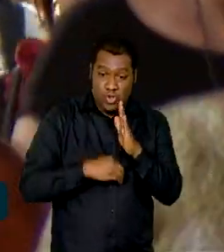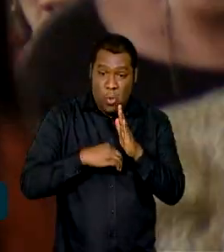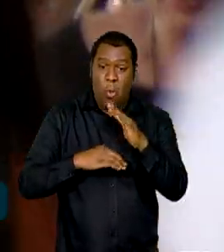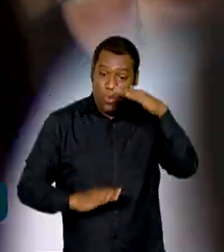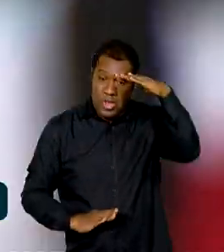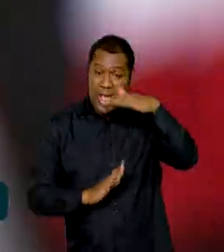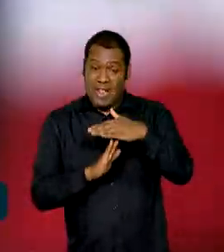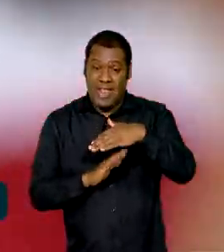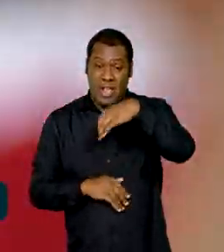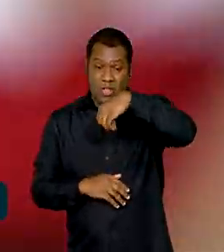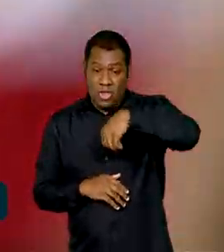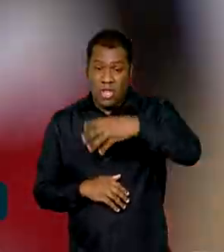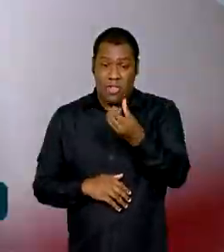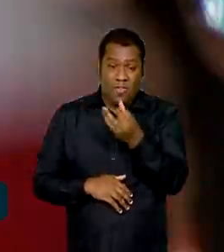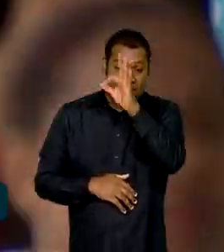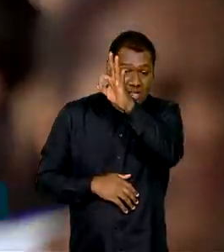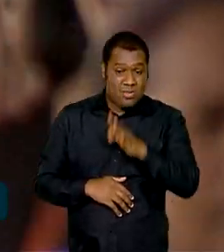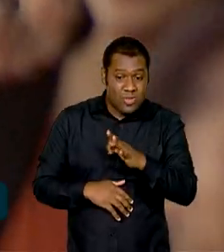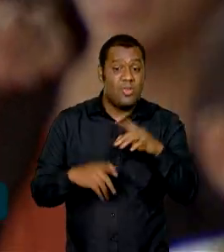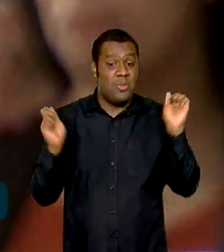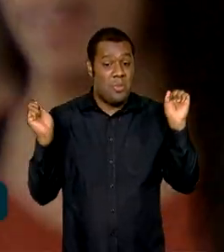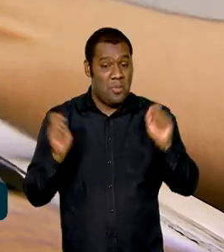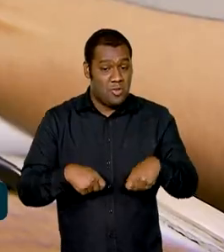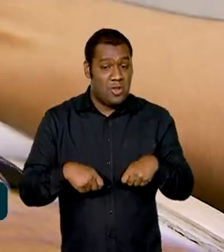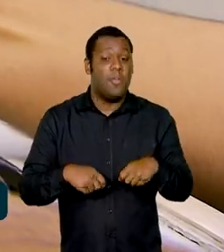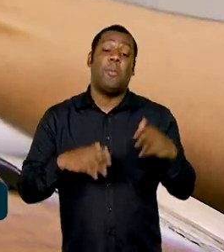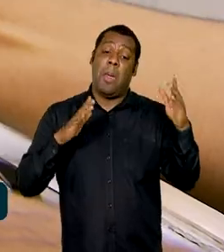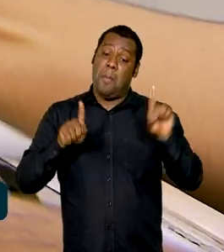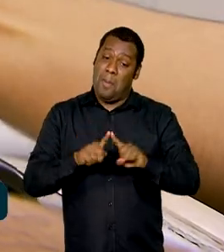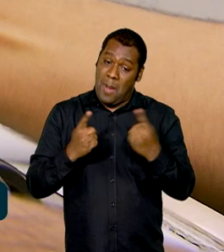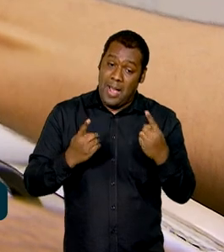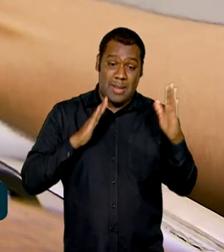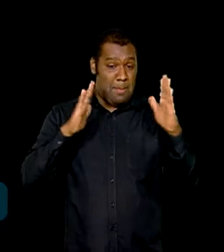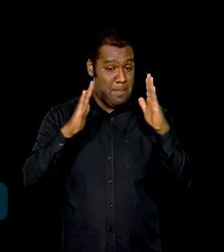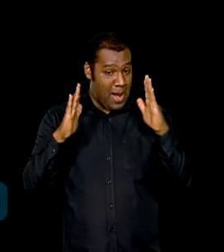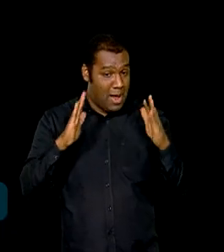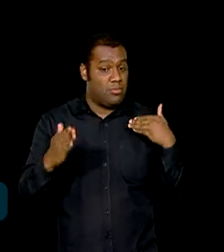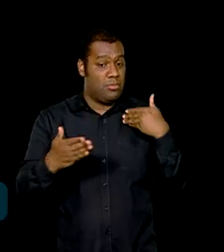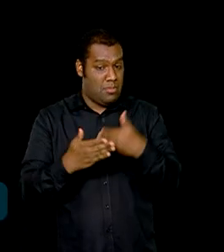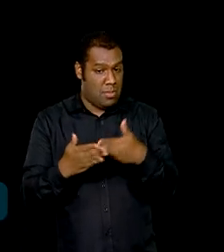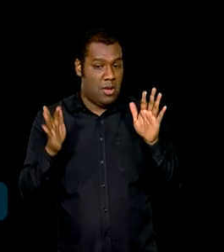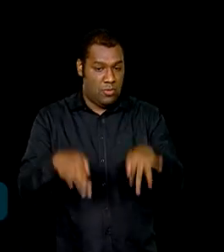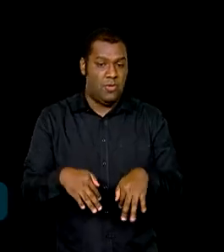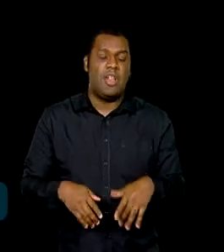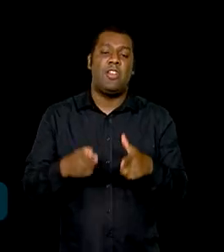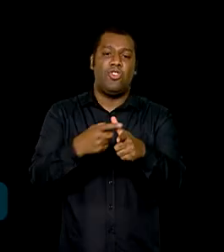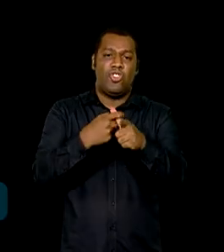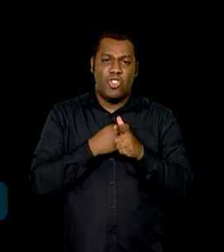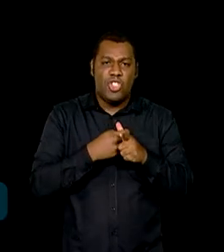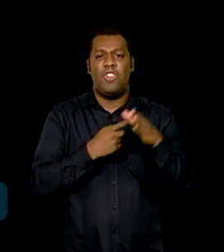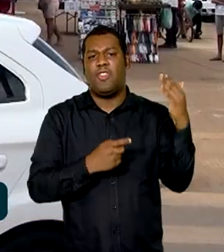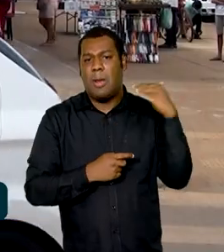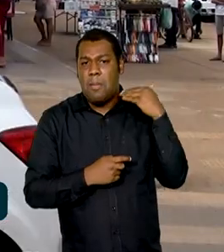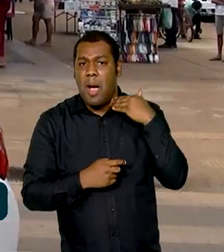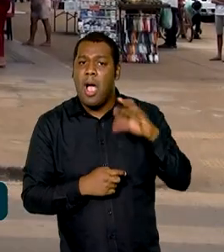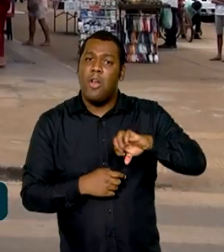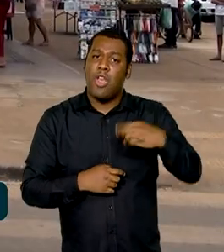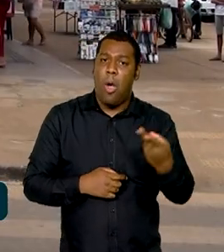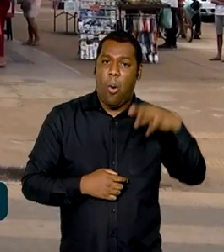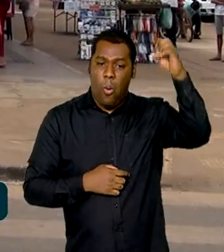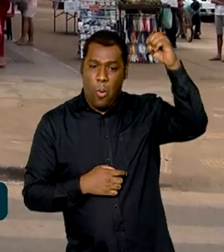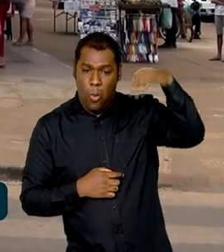nas contas atrasadas está acabando. Quem tem dívida com banco ou conta de luz ou